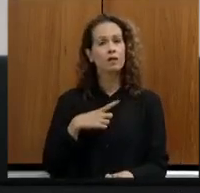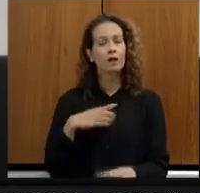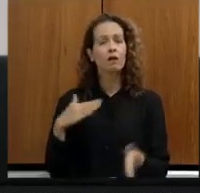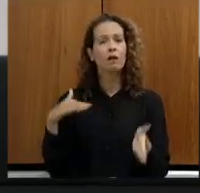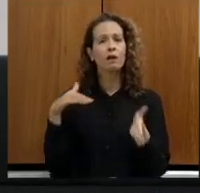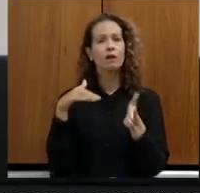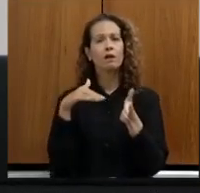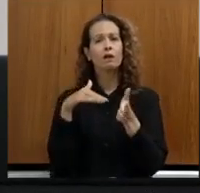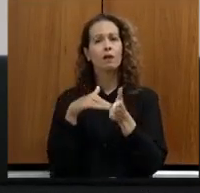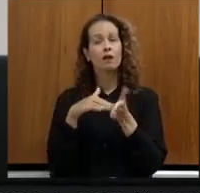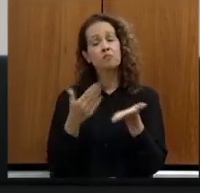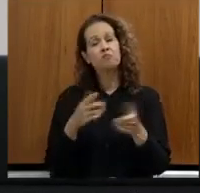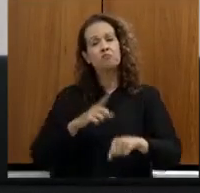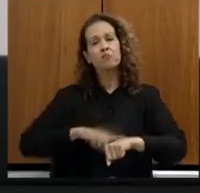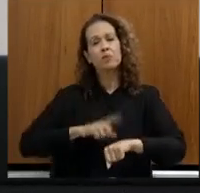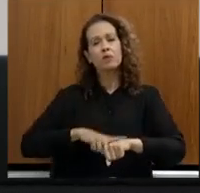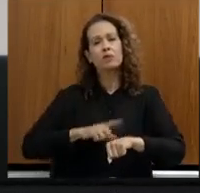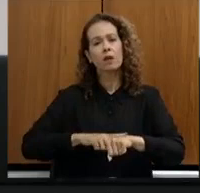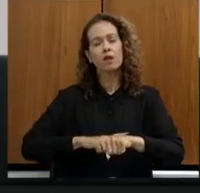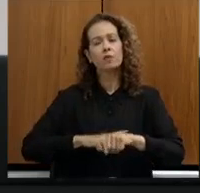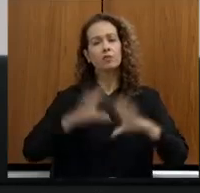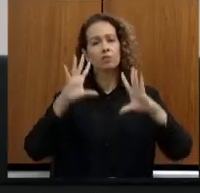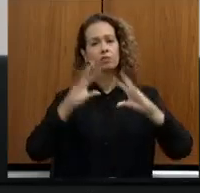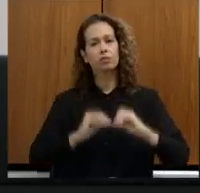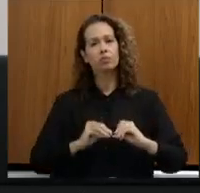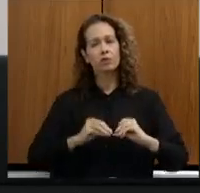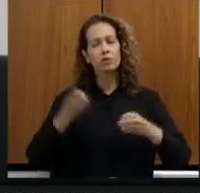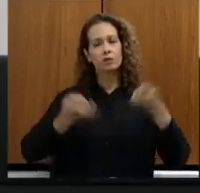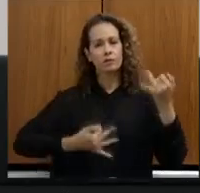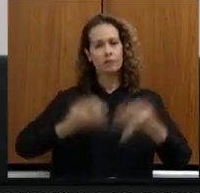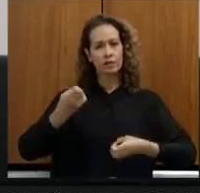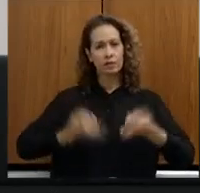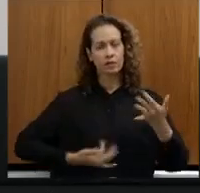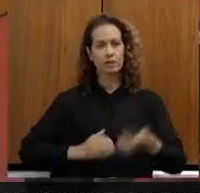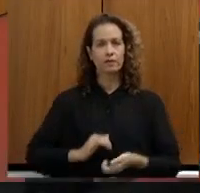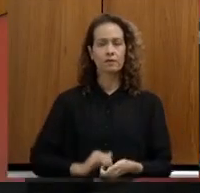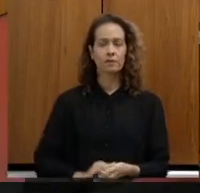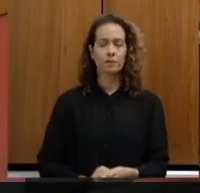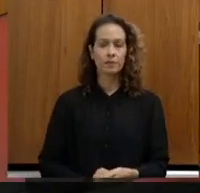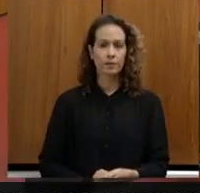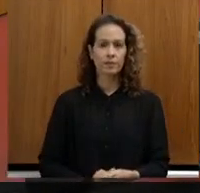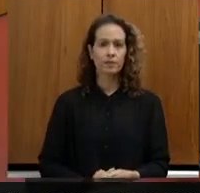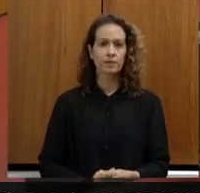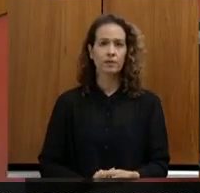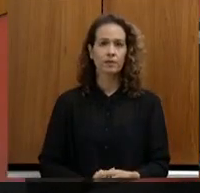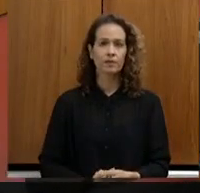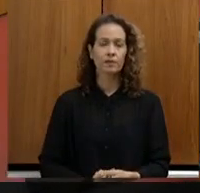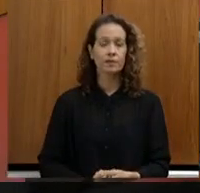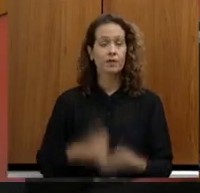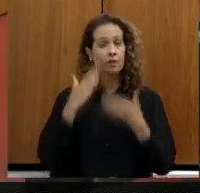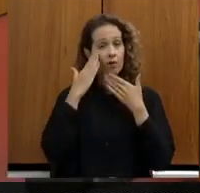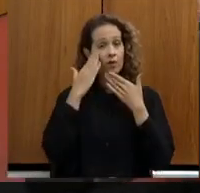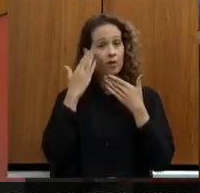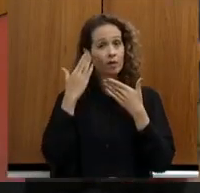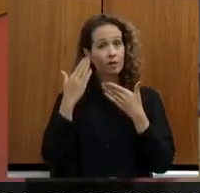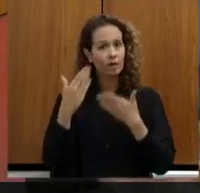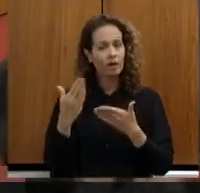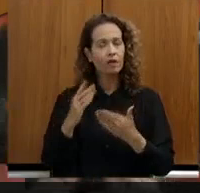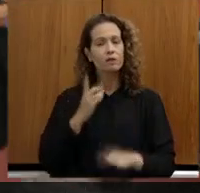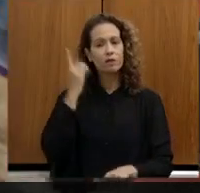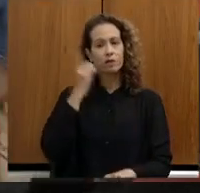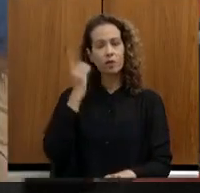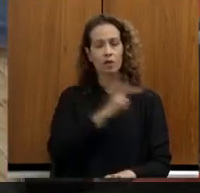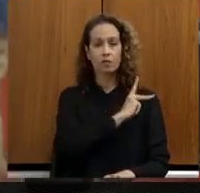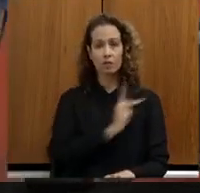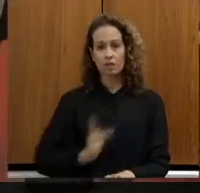exporá do seu tempo para suas considerações finais muito obrigada deputado Noraldino Júnior presidente da